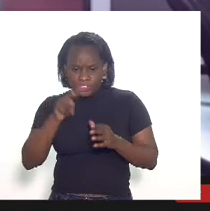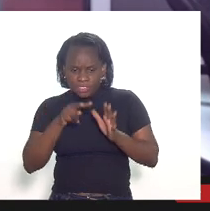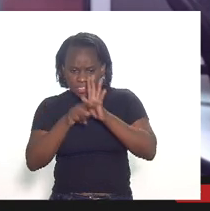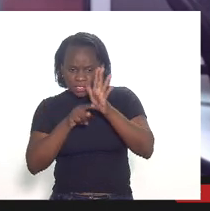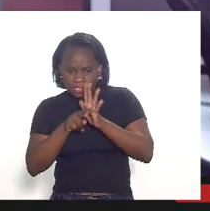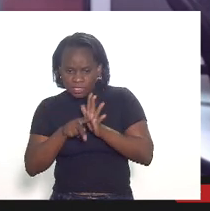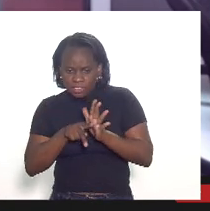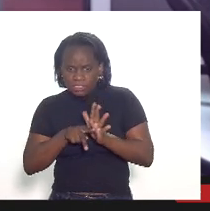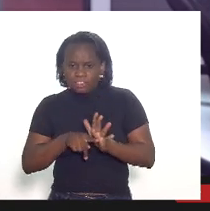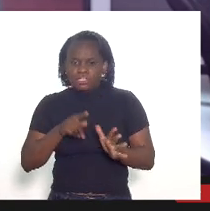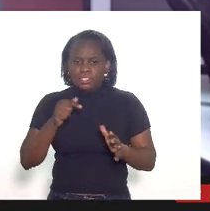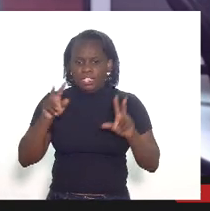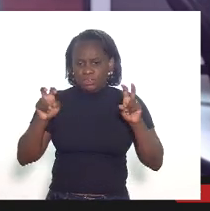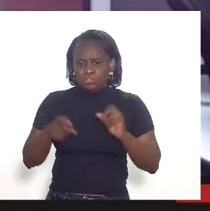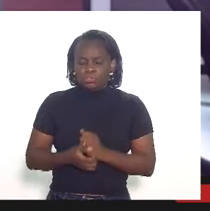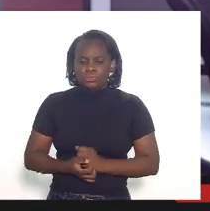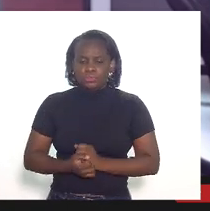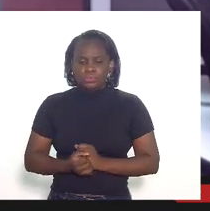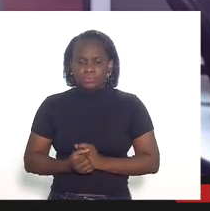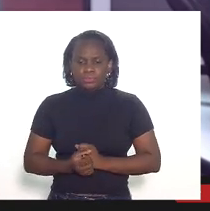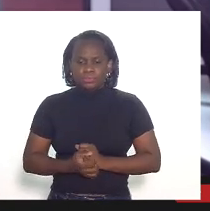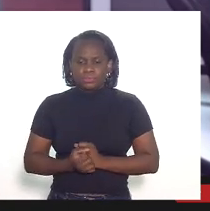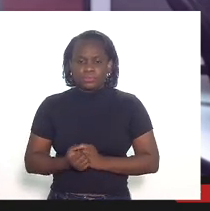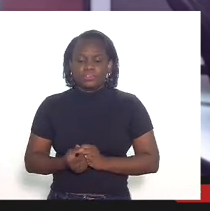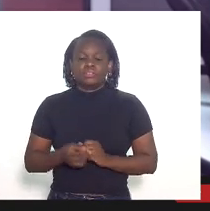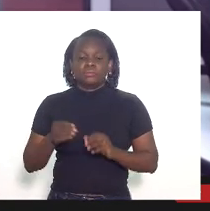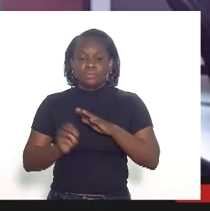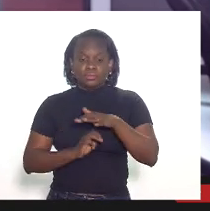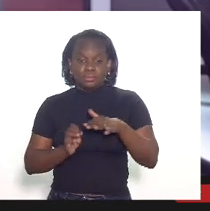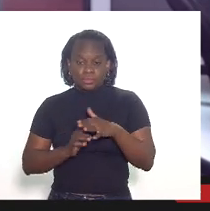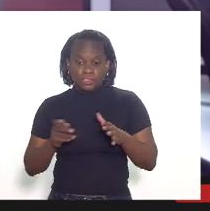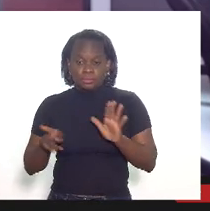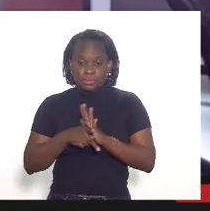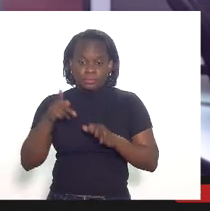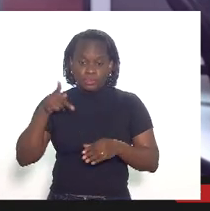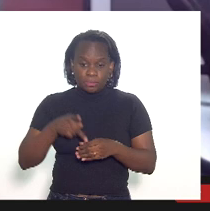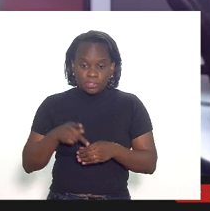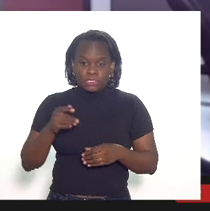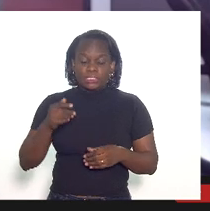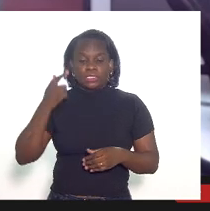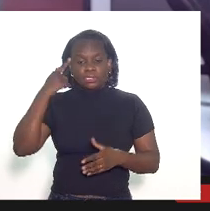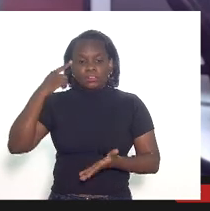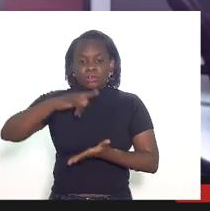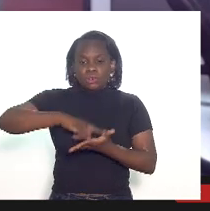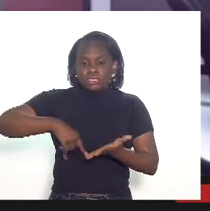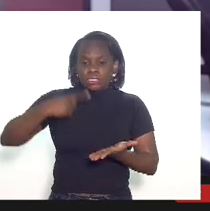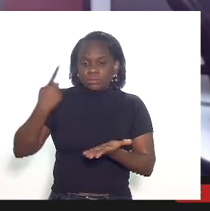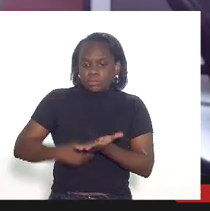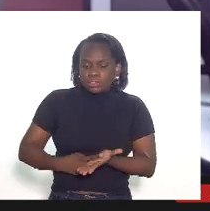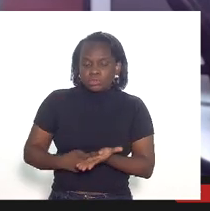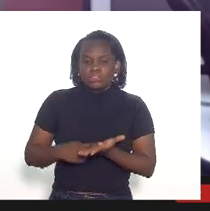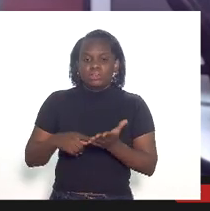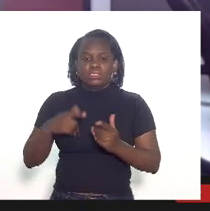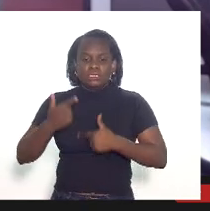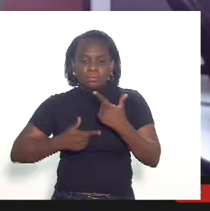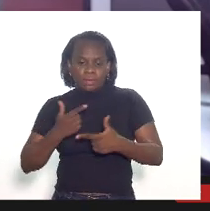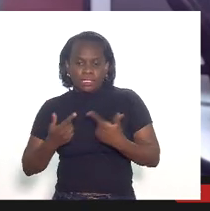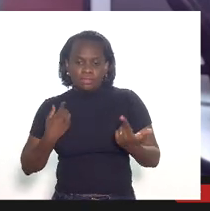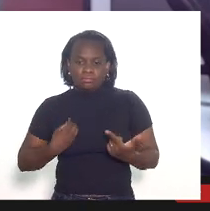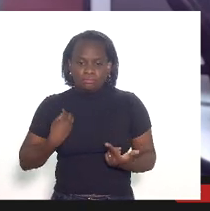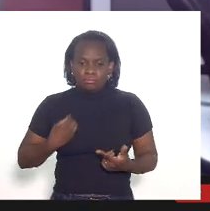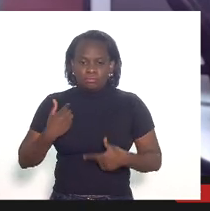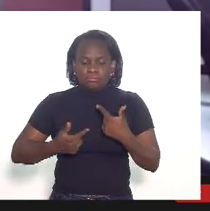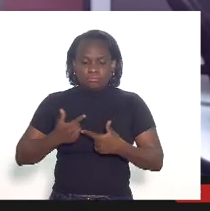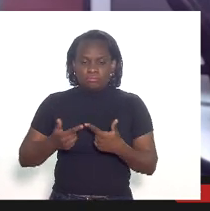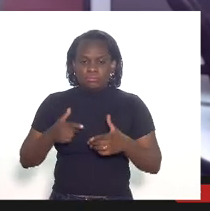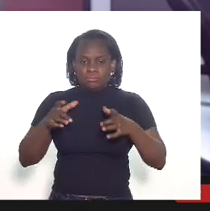para esse assunto uma empresa petrolífera celebrou contratos de prestação de serviços que foram prestados